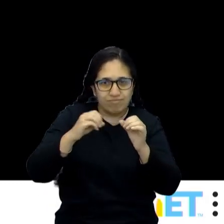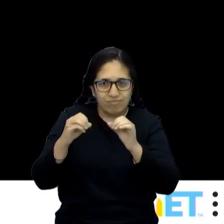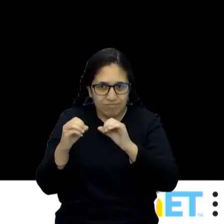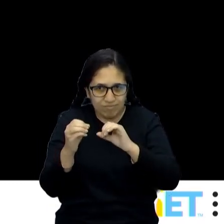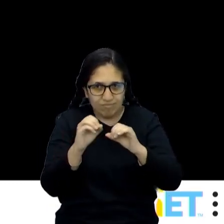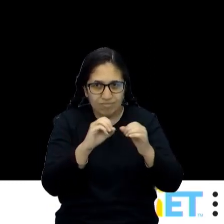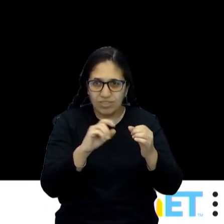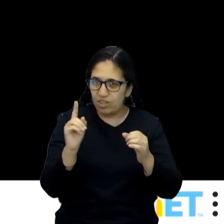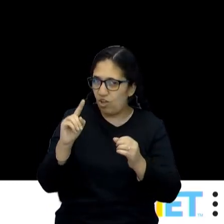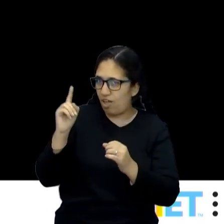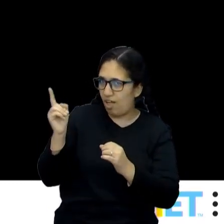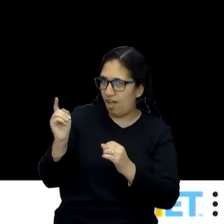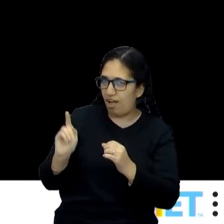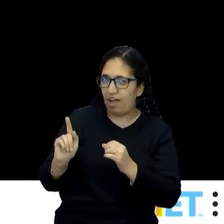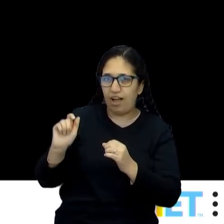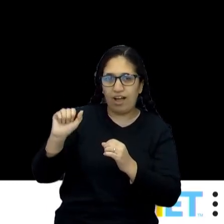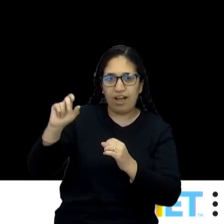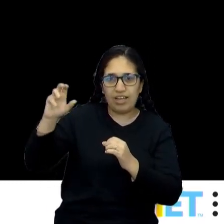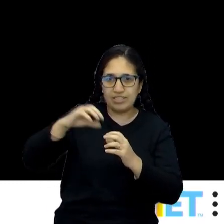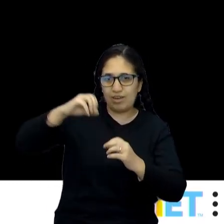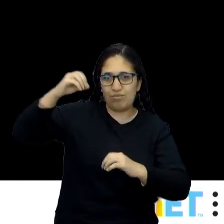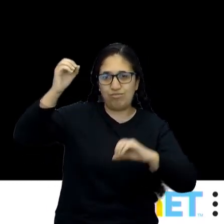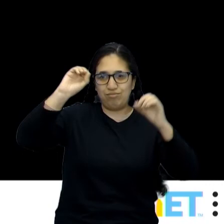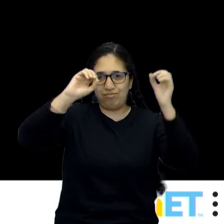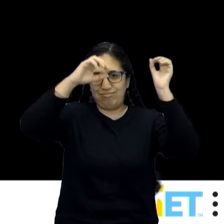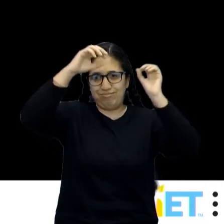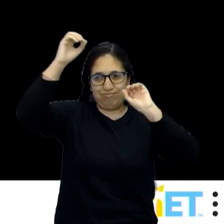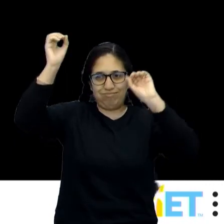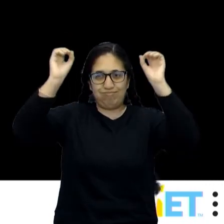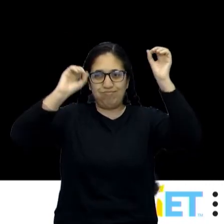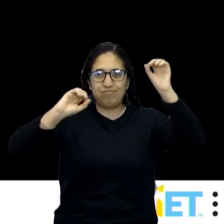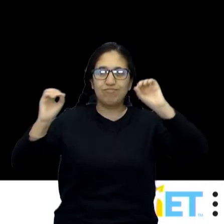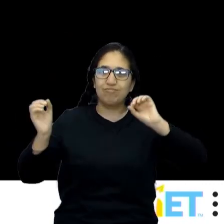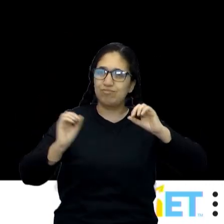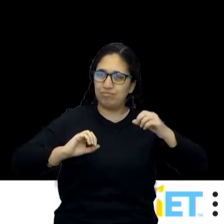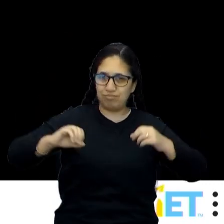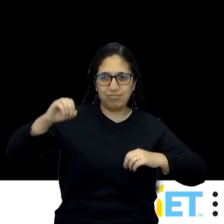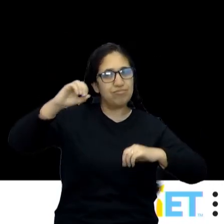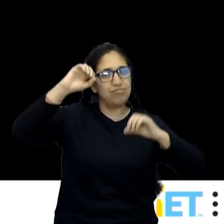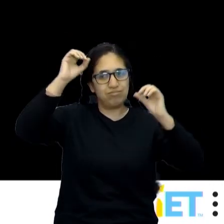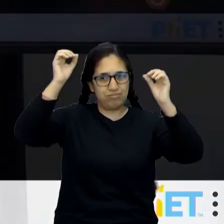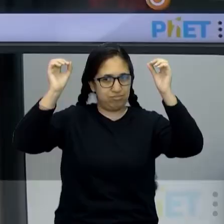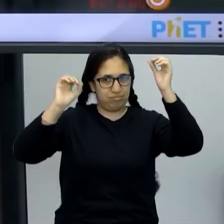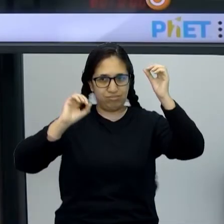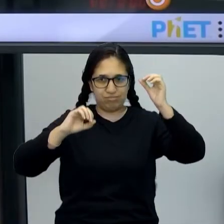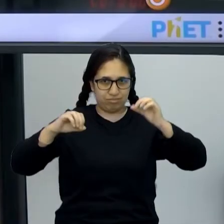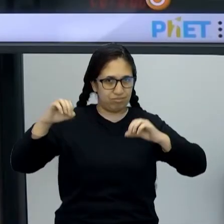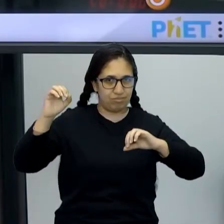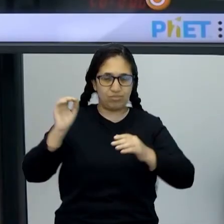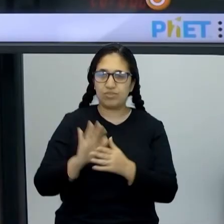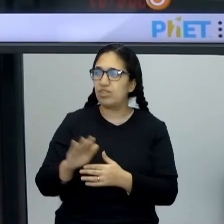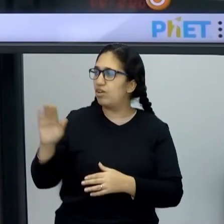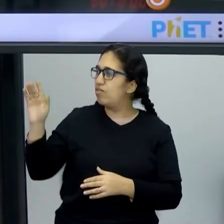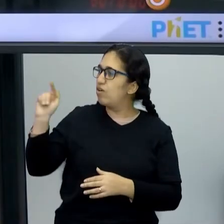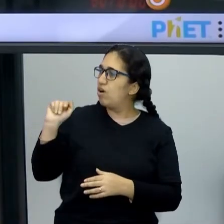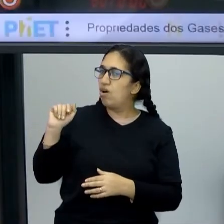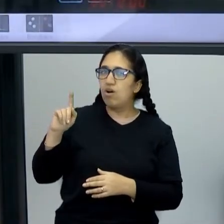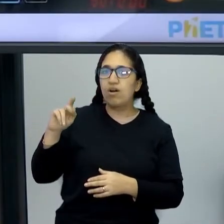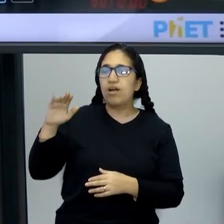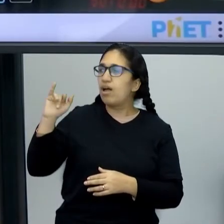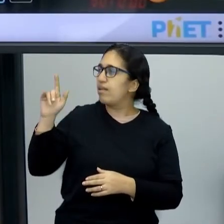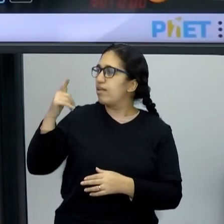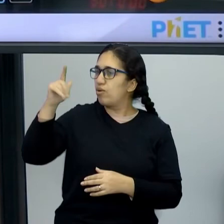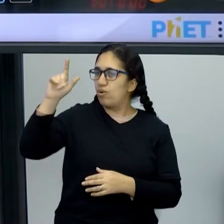controle. Agora, quando é gás, ó, ela expande, né? Agora, vou pedir pro Guilherme mostrar o outro